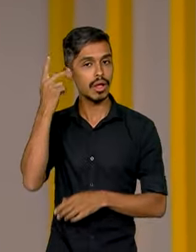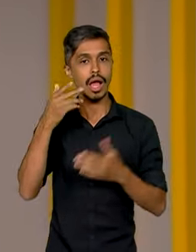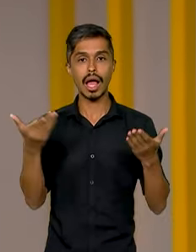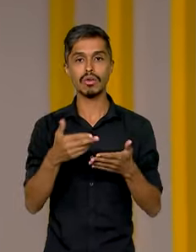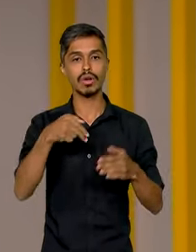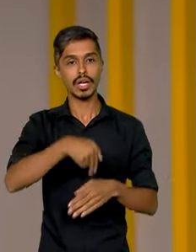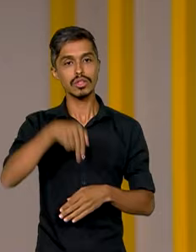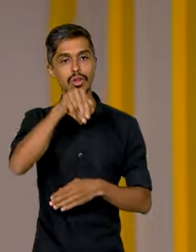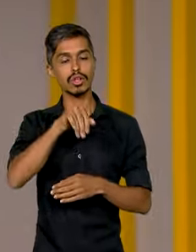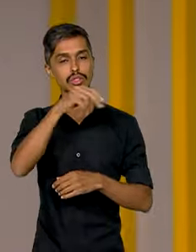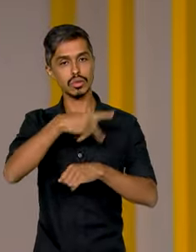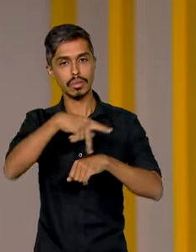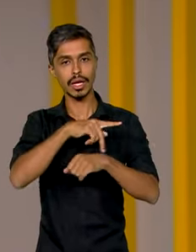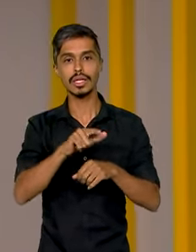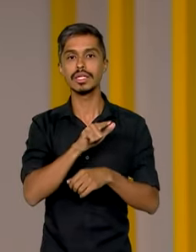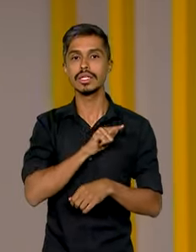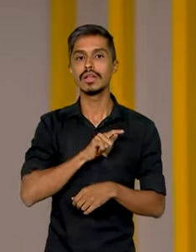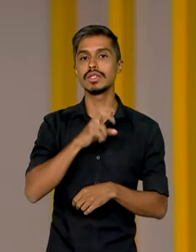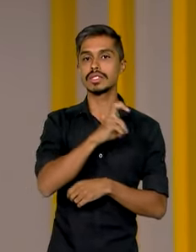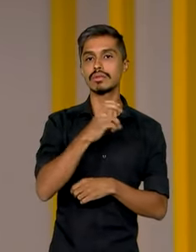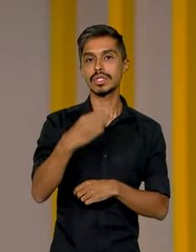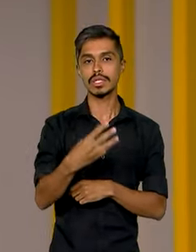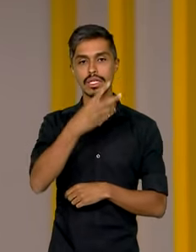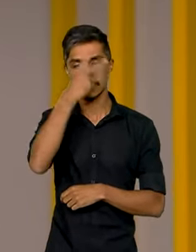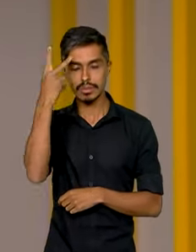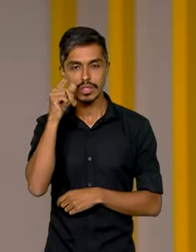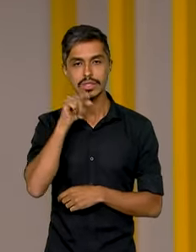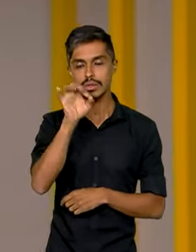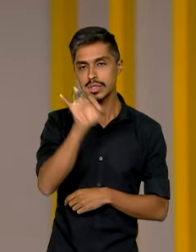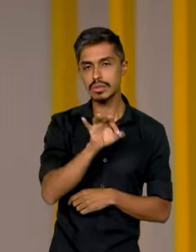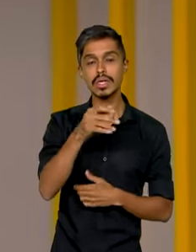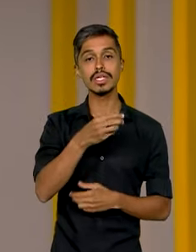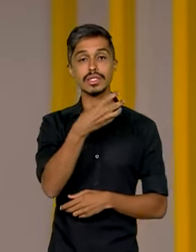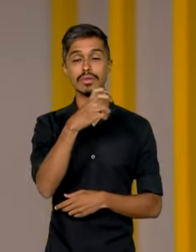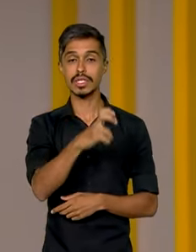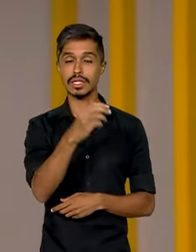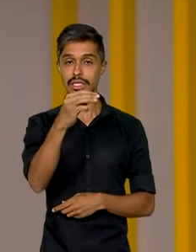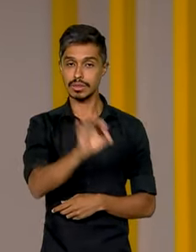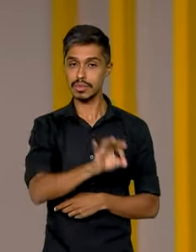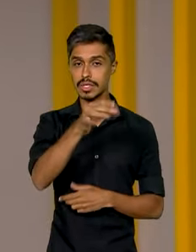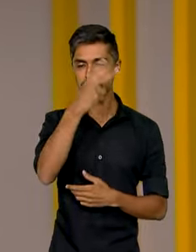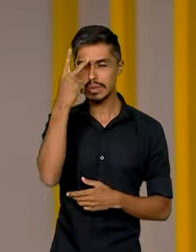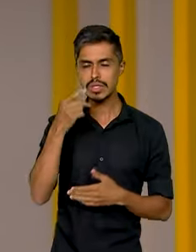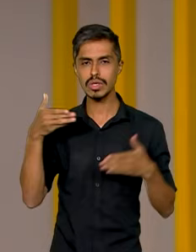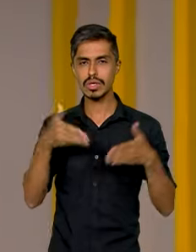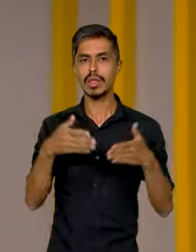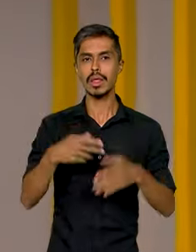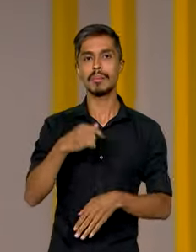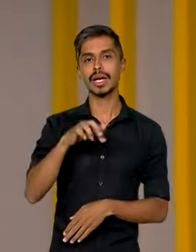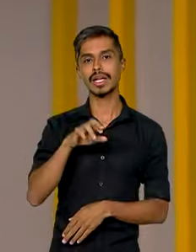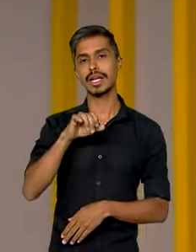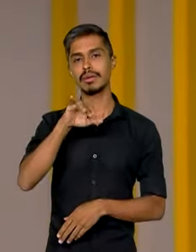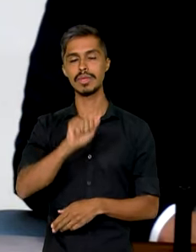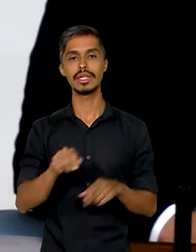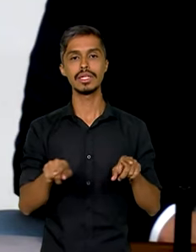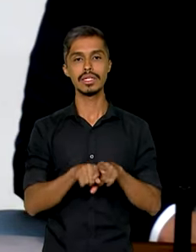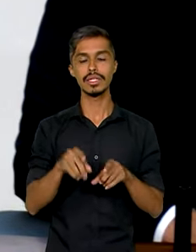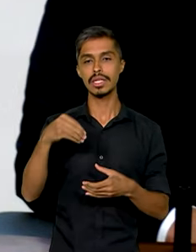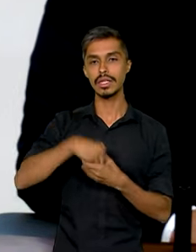norte do país, com 53% dos pedidos de refúgio, só na cidade de Pacaraima, em Roraima.